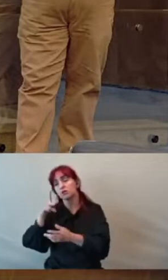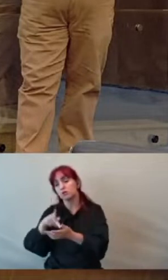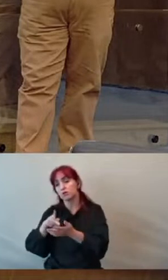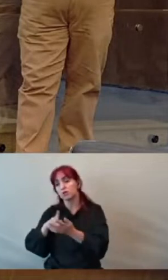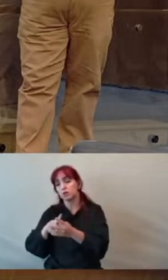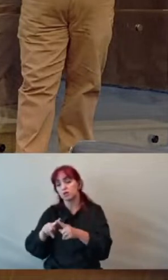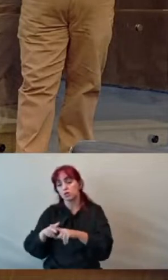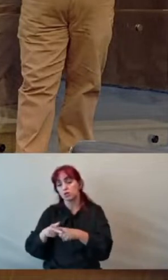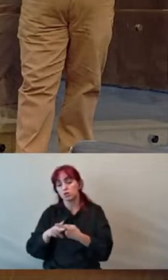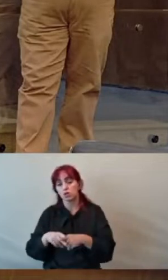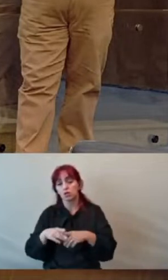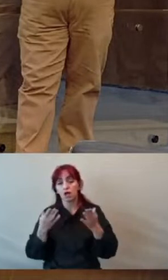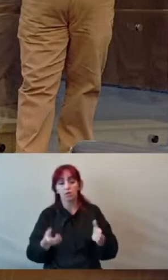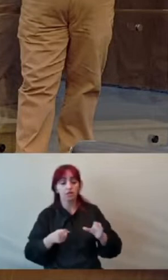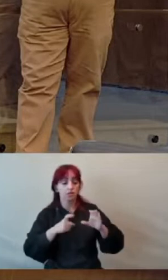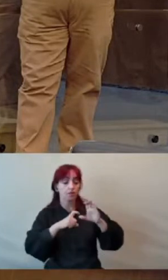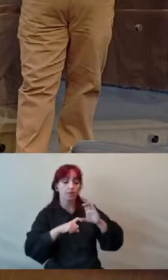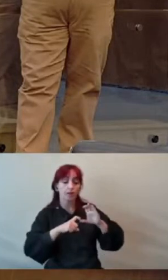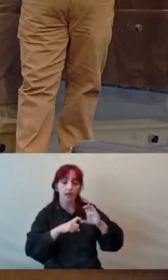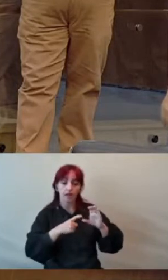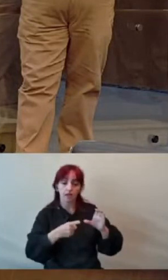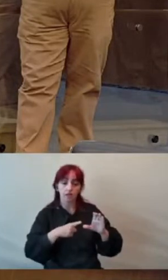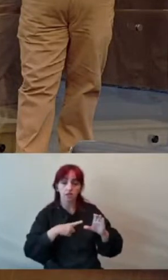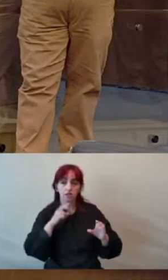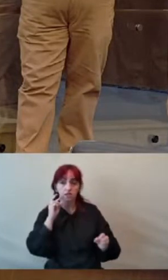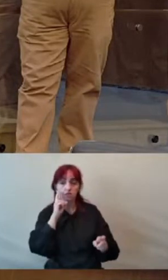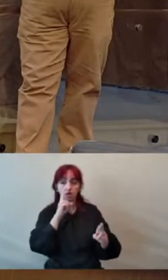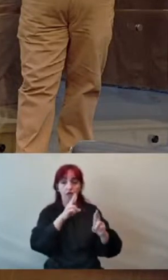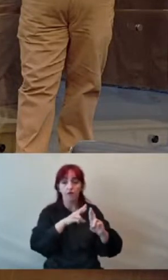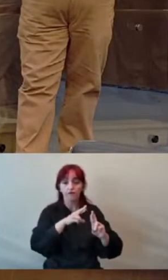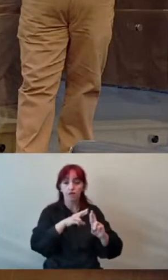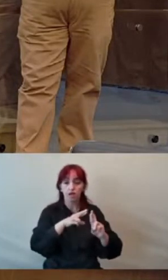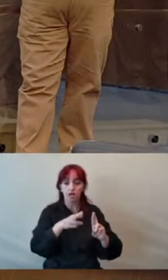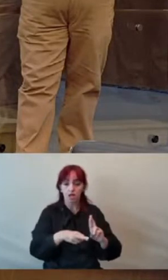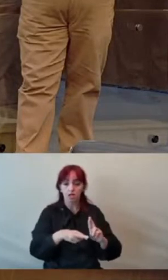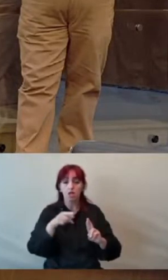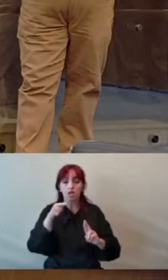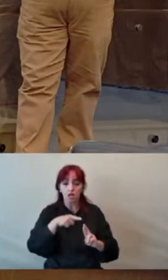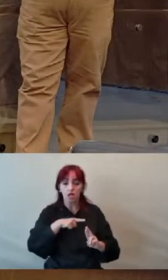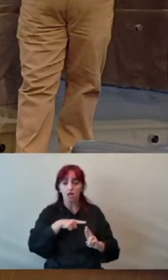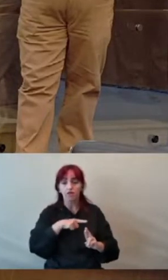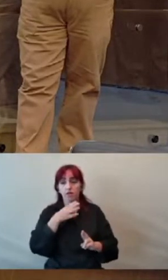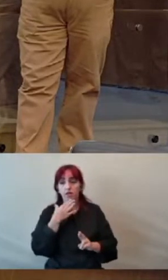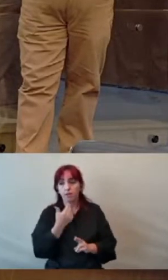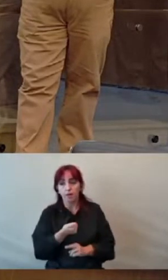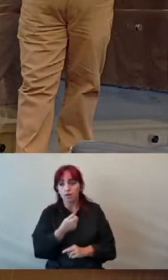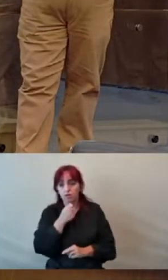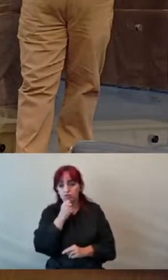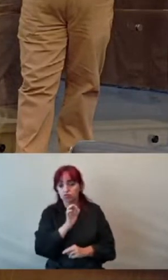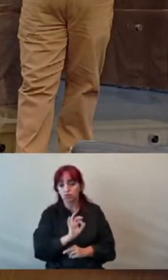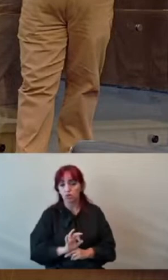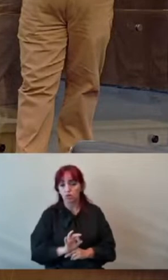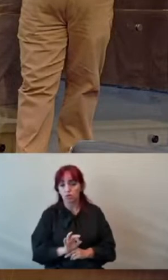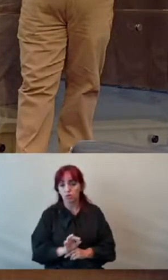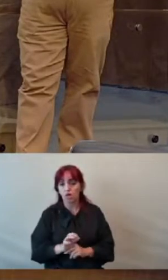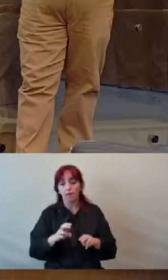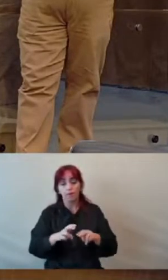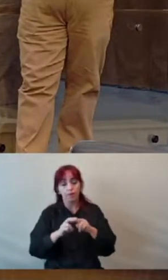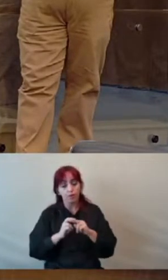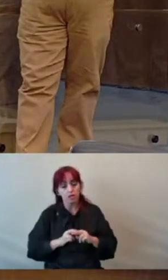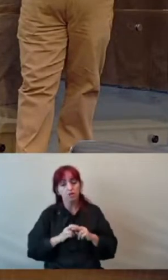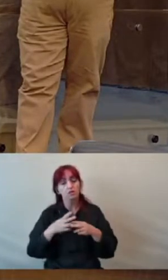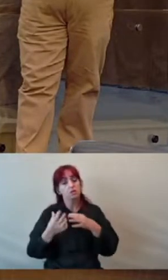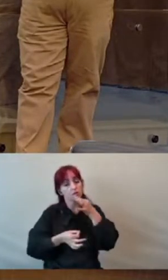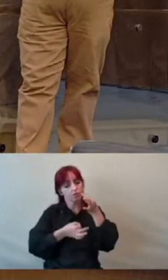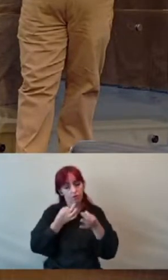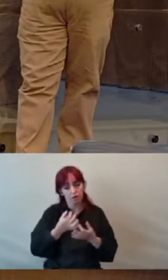BH Trans vai partir de uma referência que ela não vai trazer melhoria nenhuma. E, por isso, estamos questionando. Então, antes